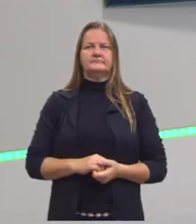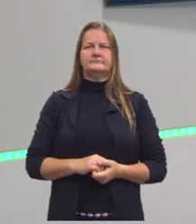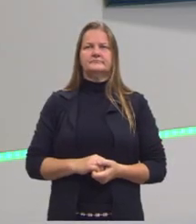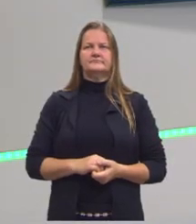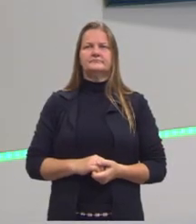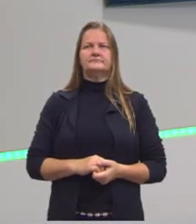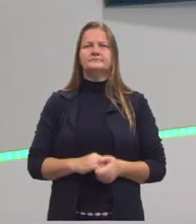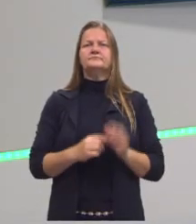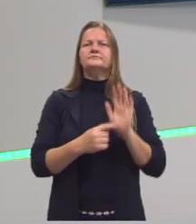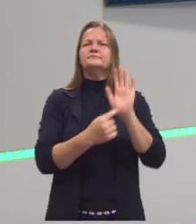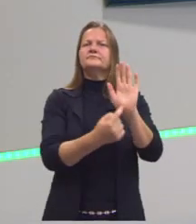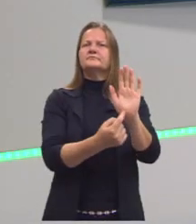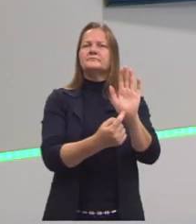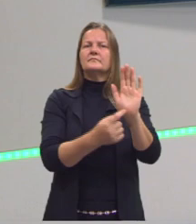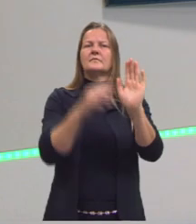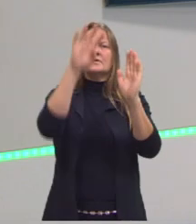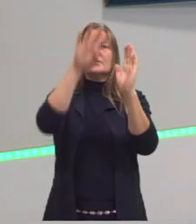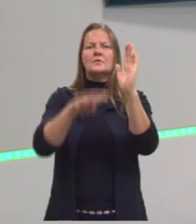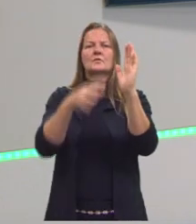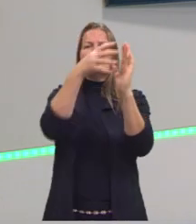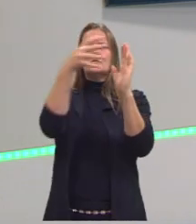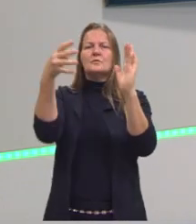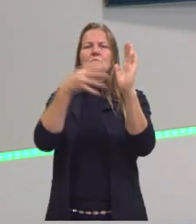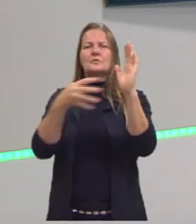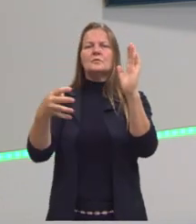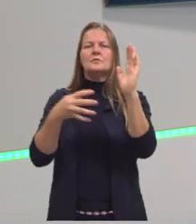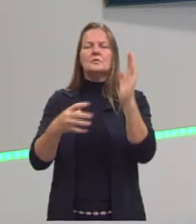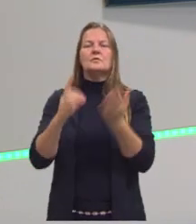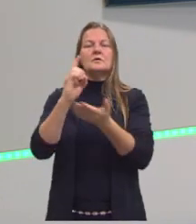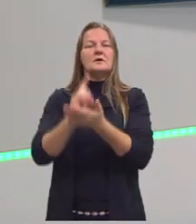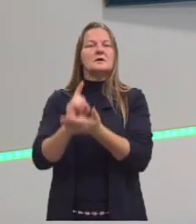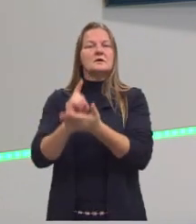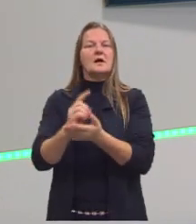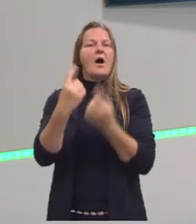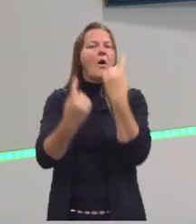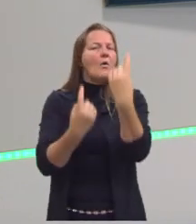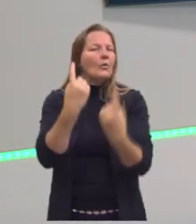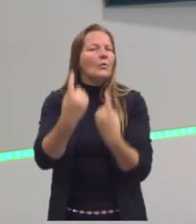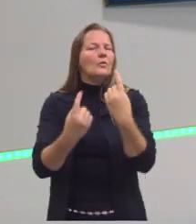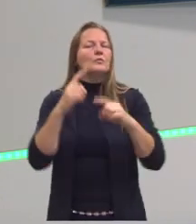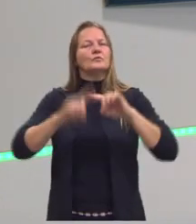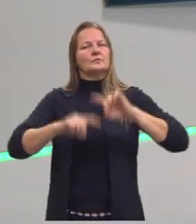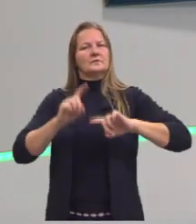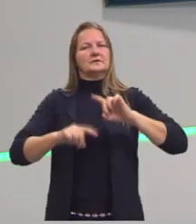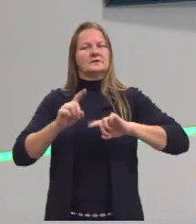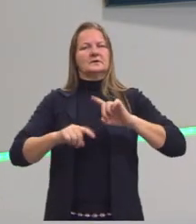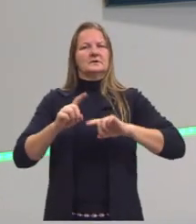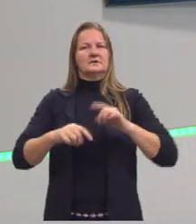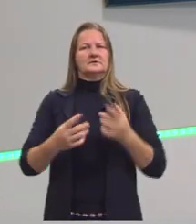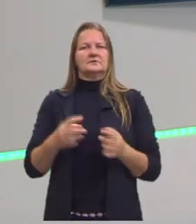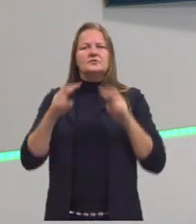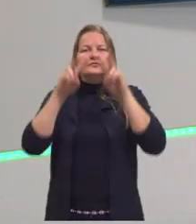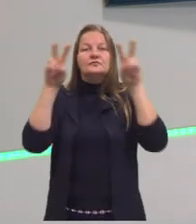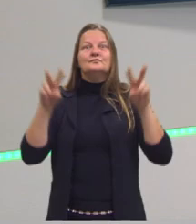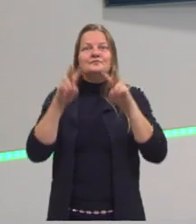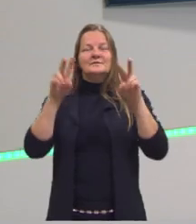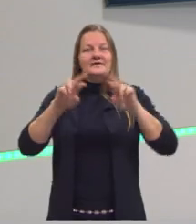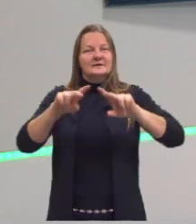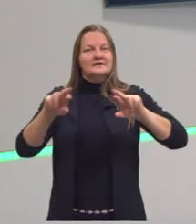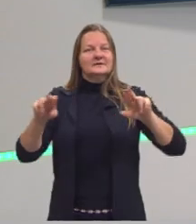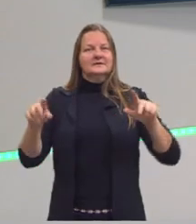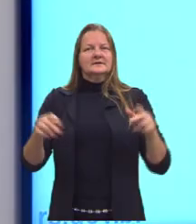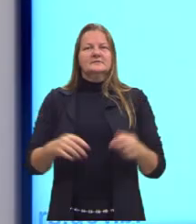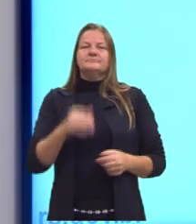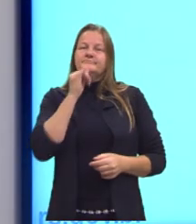Bom, aqui a gente tem, então, nessa tabela, algumas densidades de alguns materiais, só para a gente visualizar a diferença entre